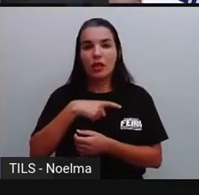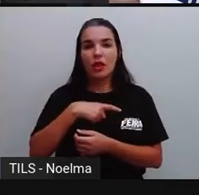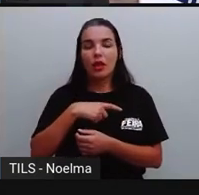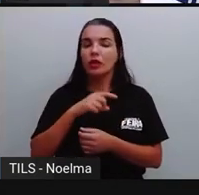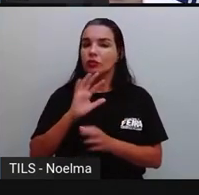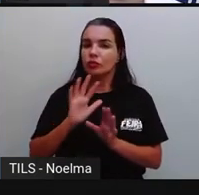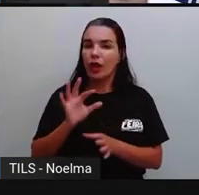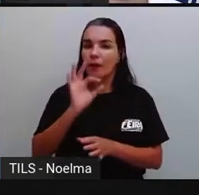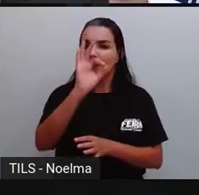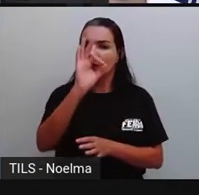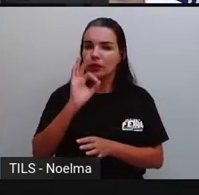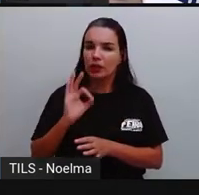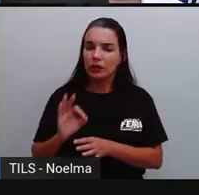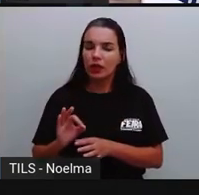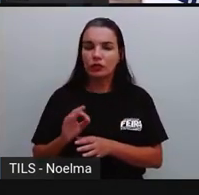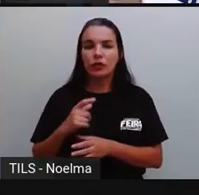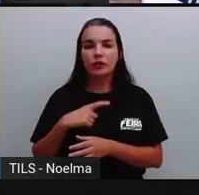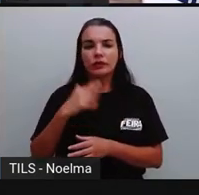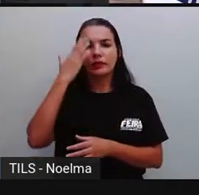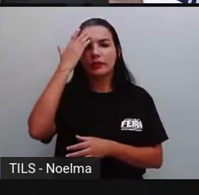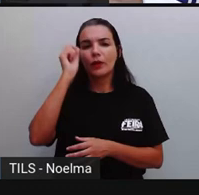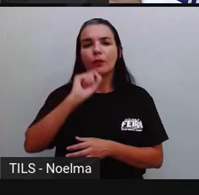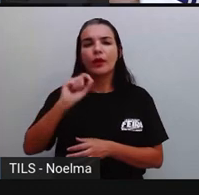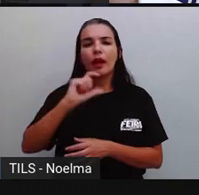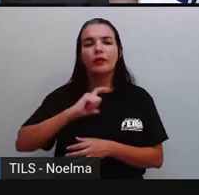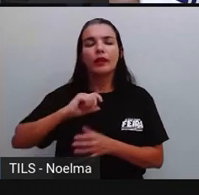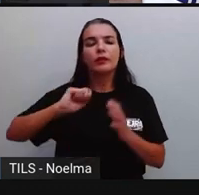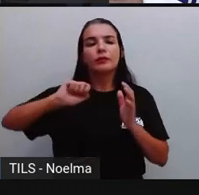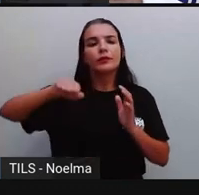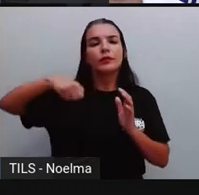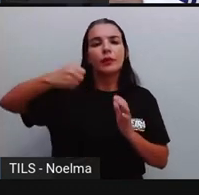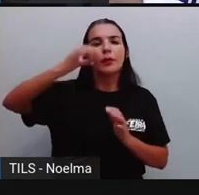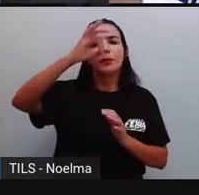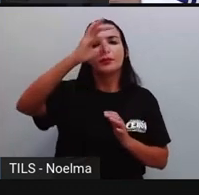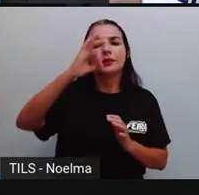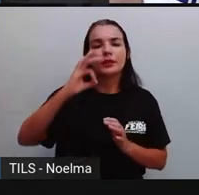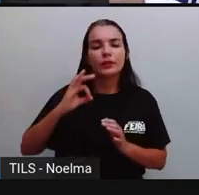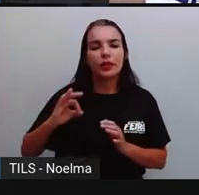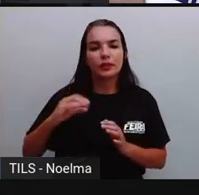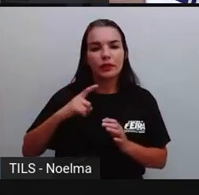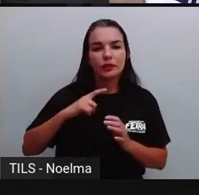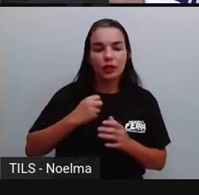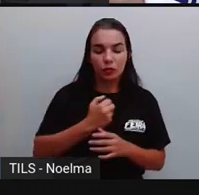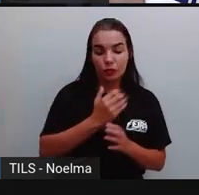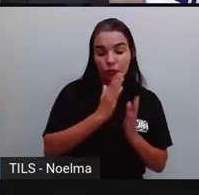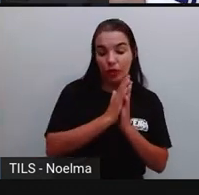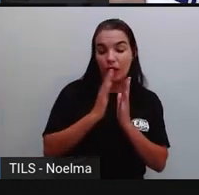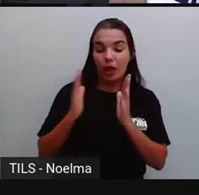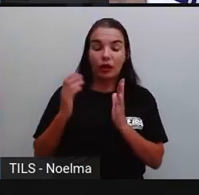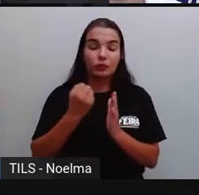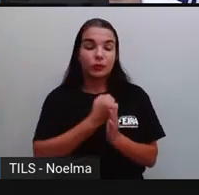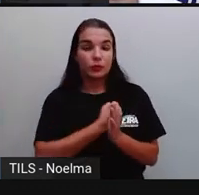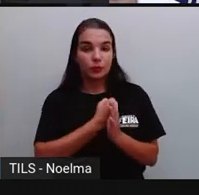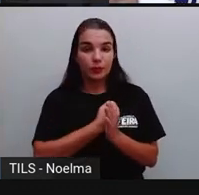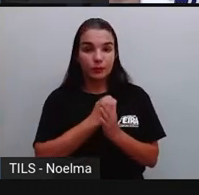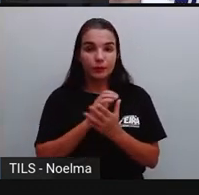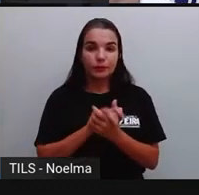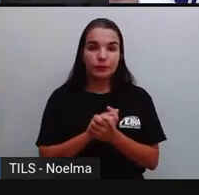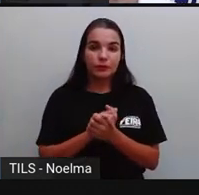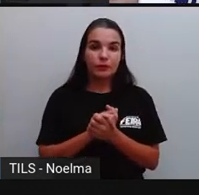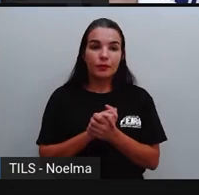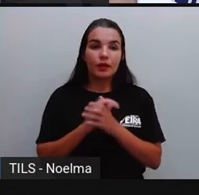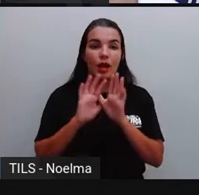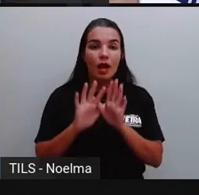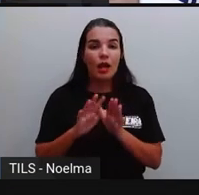porcentagem. Como é que eu sei, Pró? Eu tenho o símbolo da porcentagem, né, aqui do lado dos números. É muito